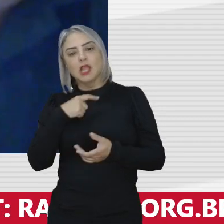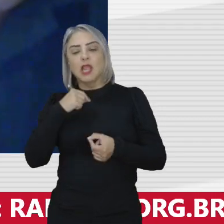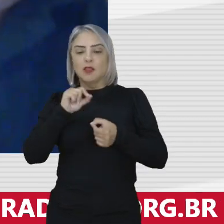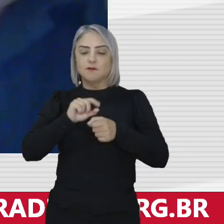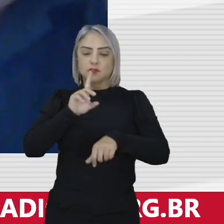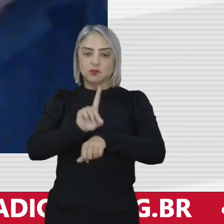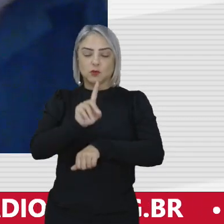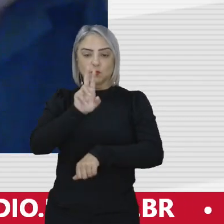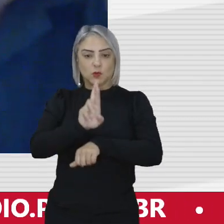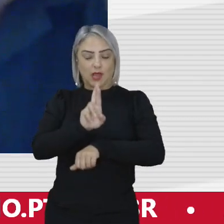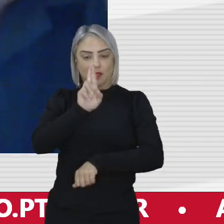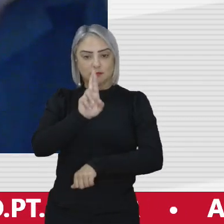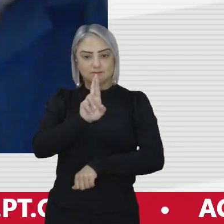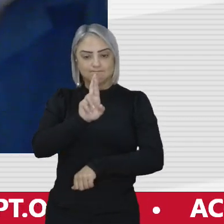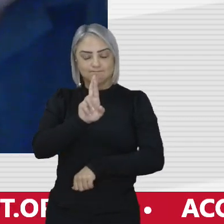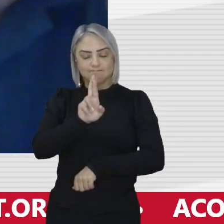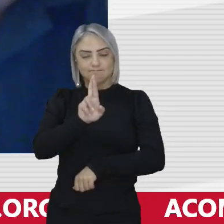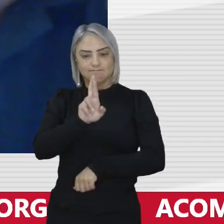doutorado